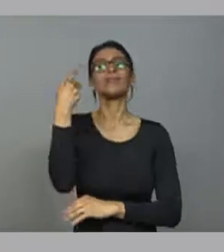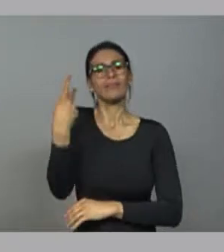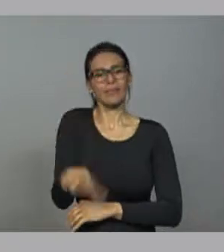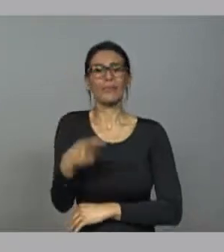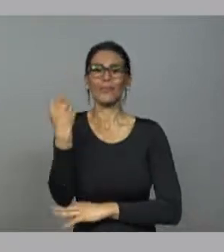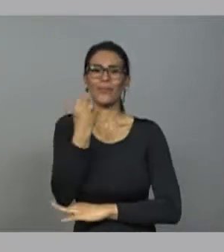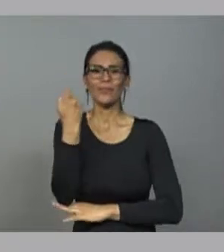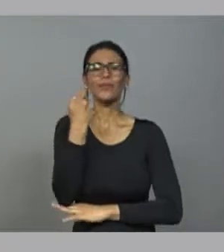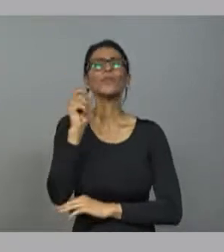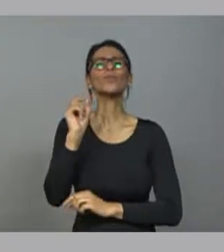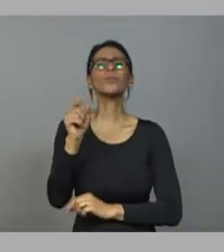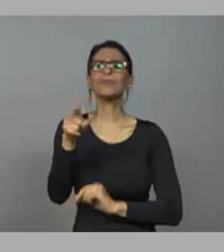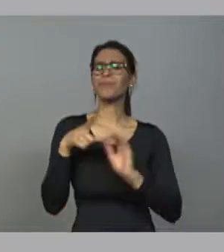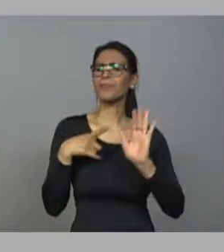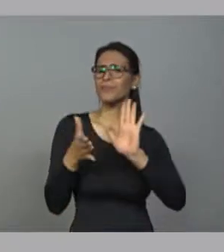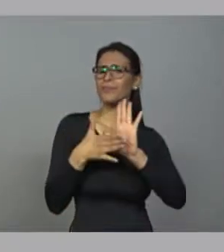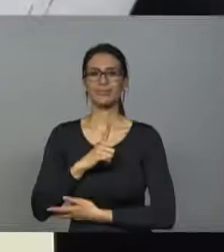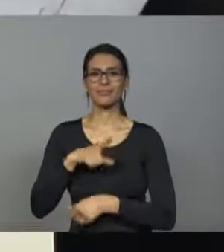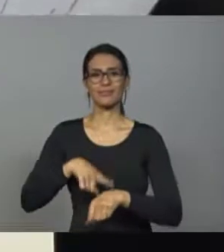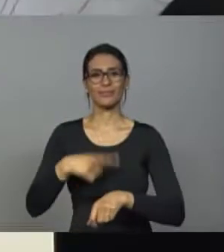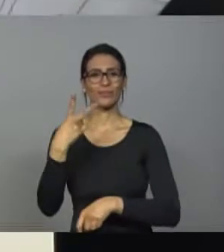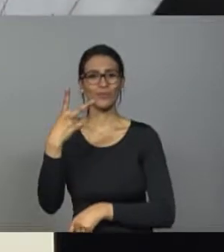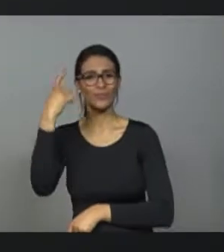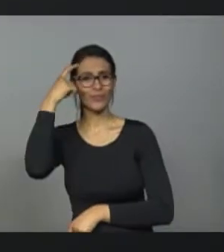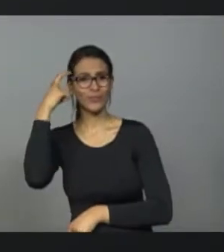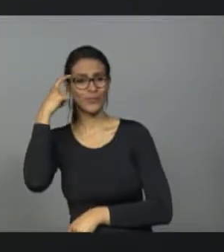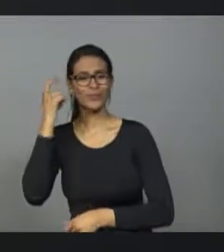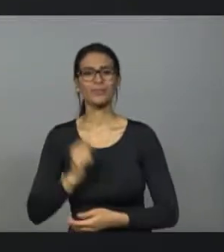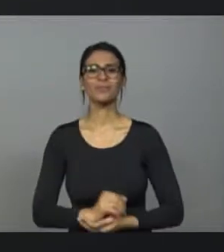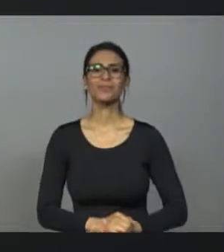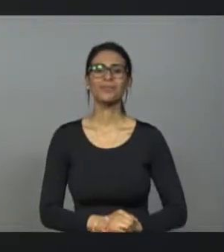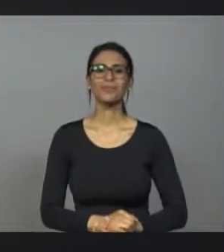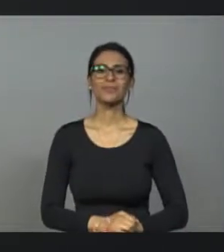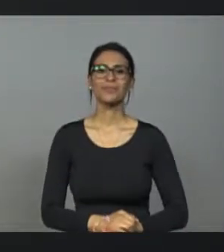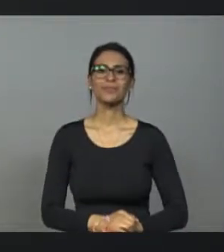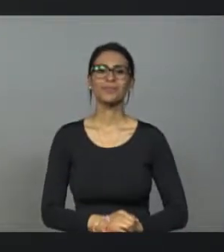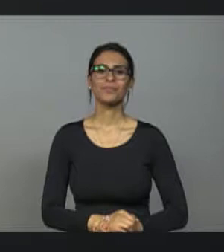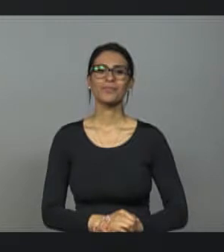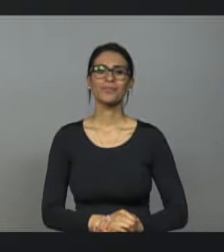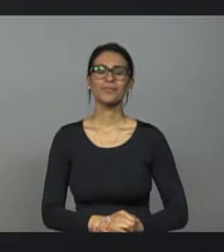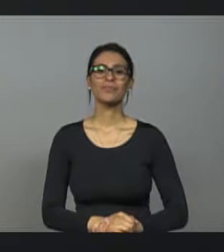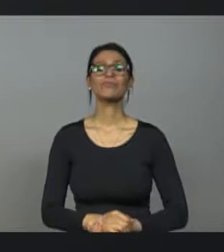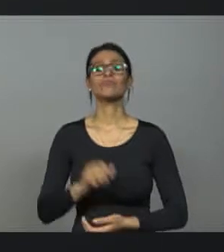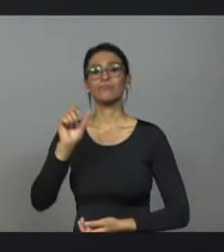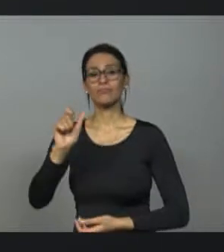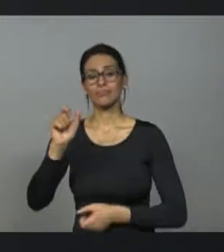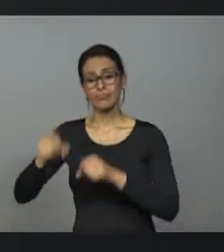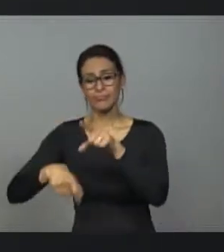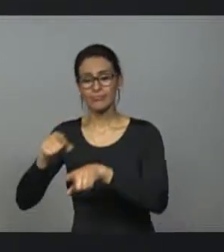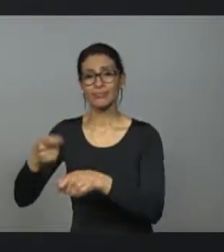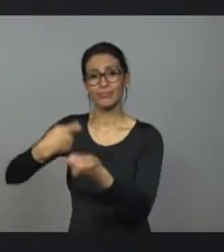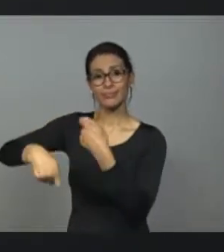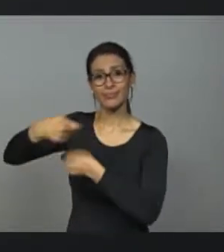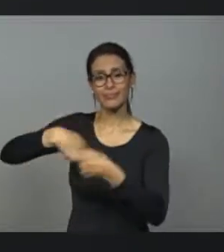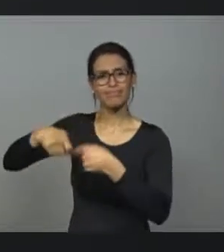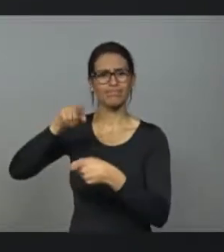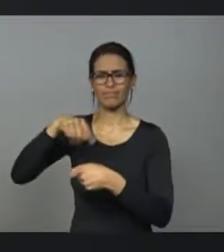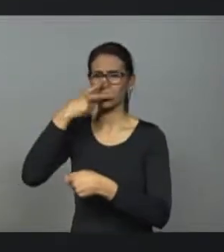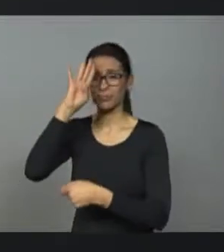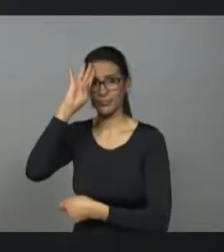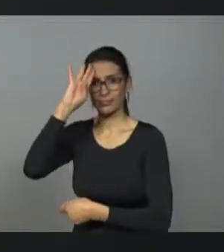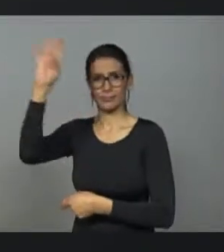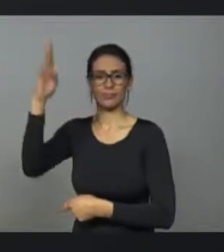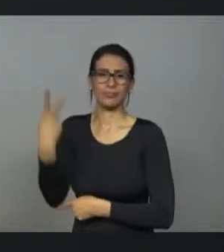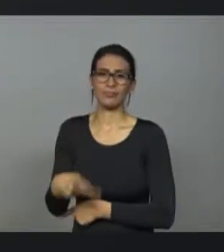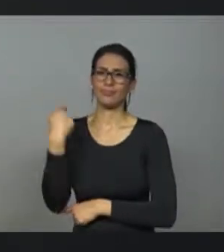para incentivar esse setor? O agronegócio é o motor da economia brasileira e economia gaúcha. Eu